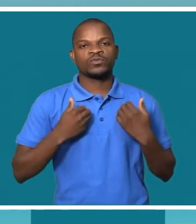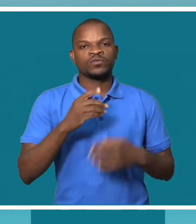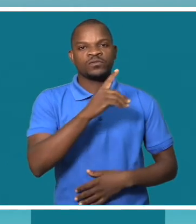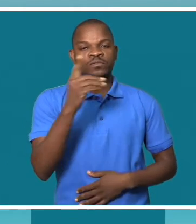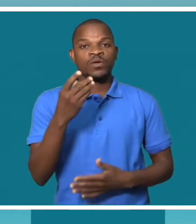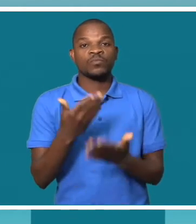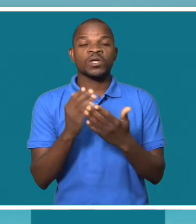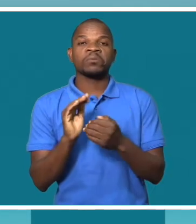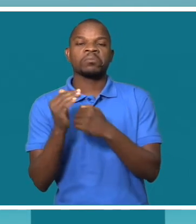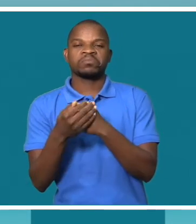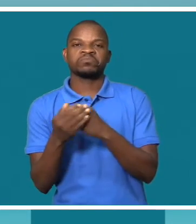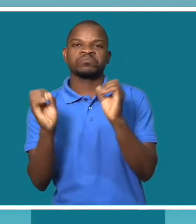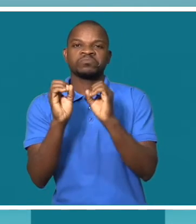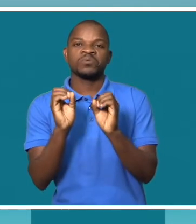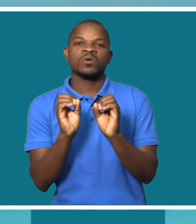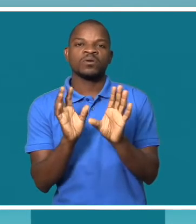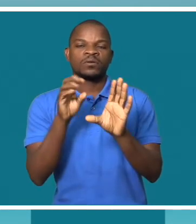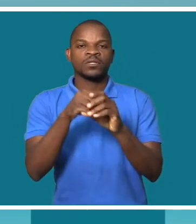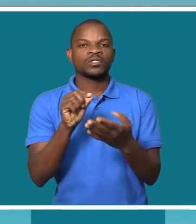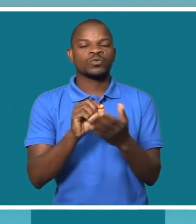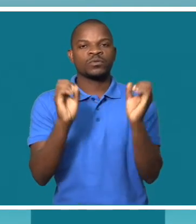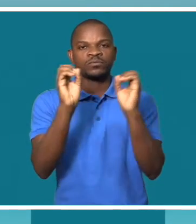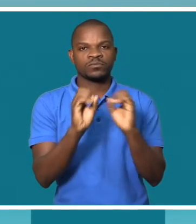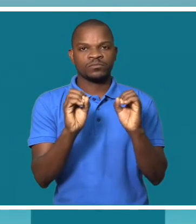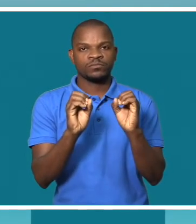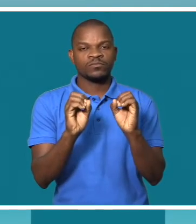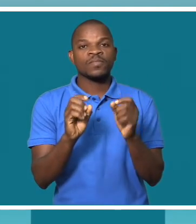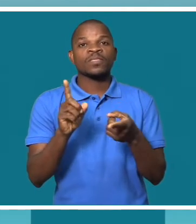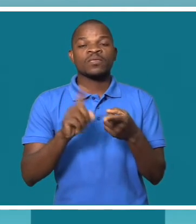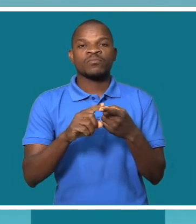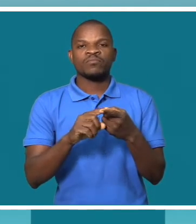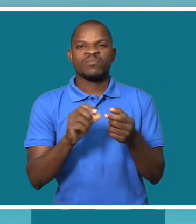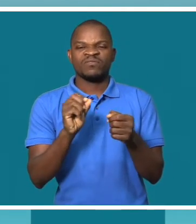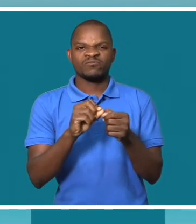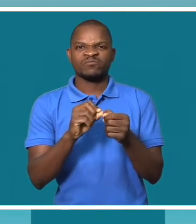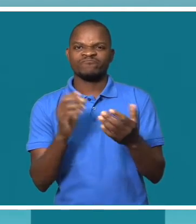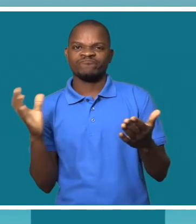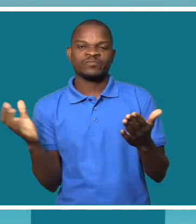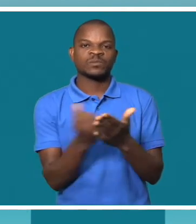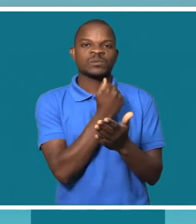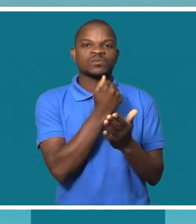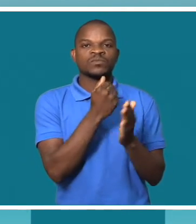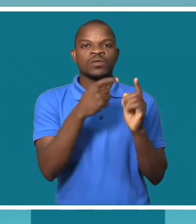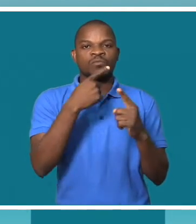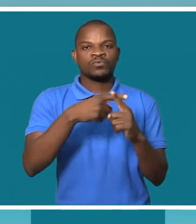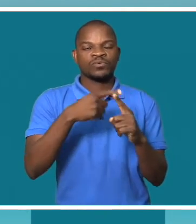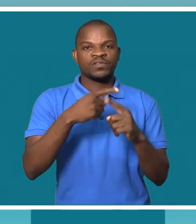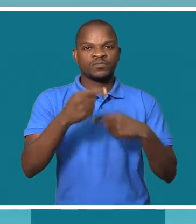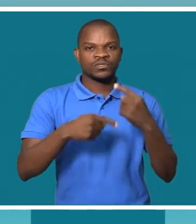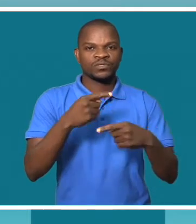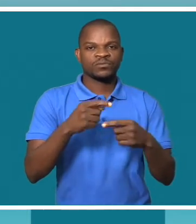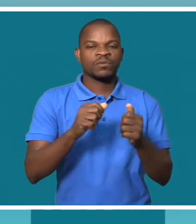ingressar a uma escola de formação profissional. Para garantir o sucesso deste projeto, Rita Juan explica que foi